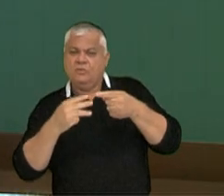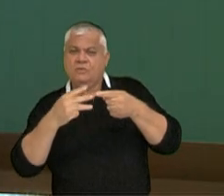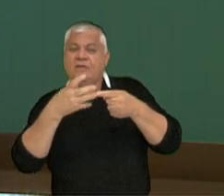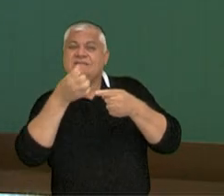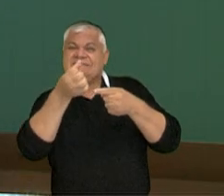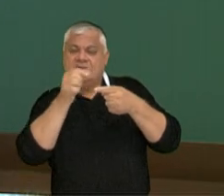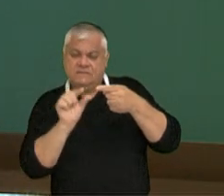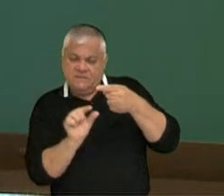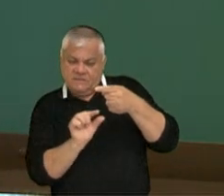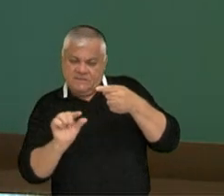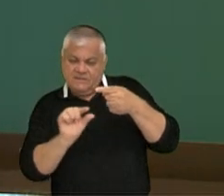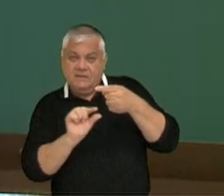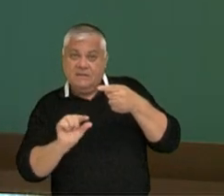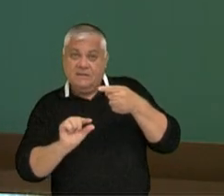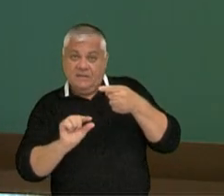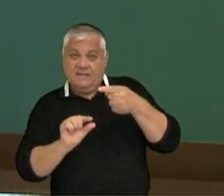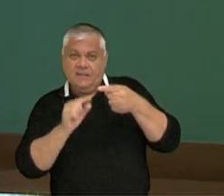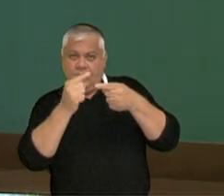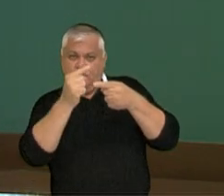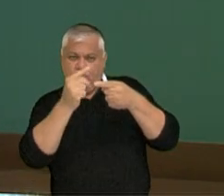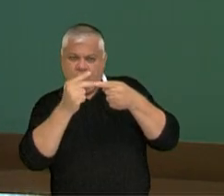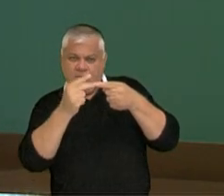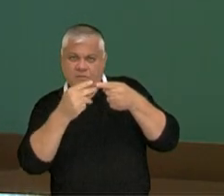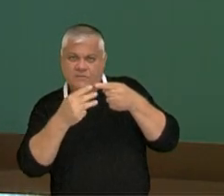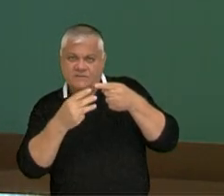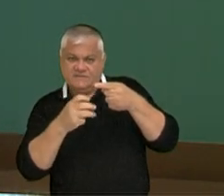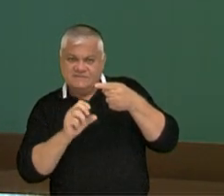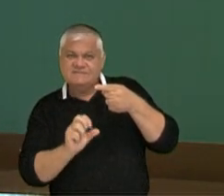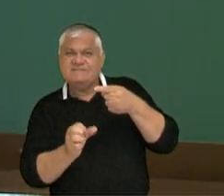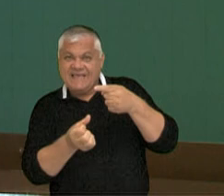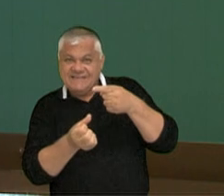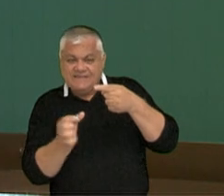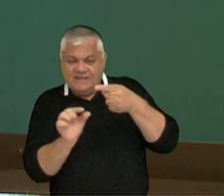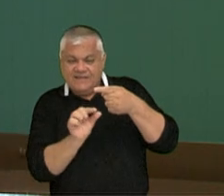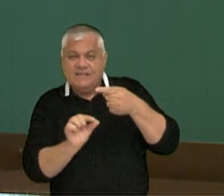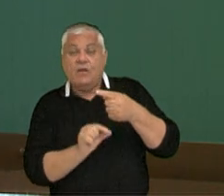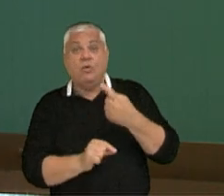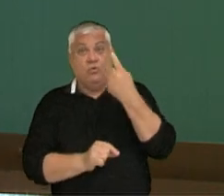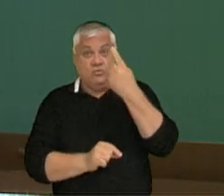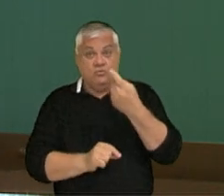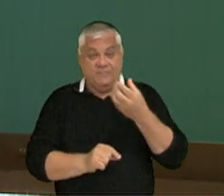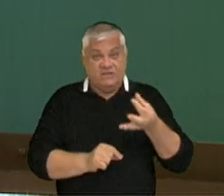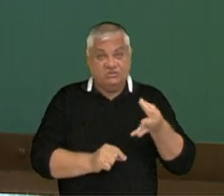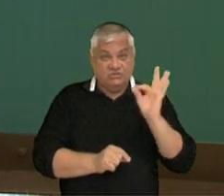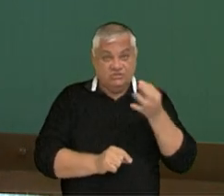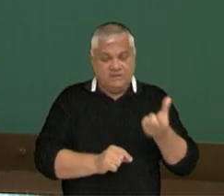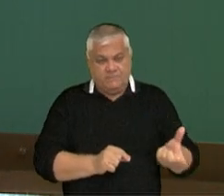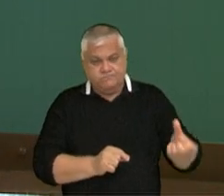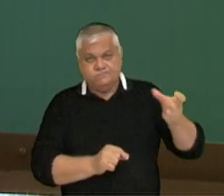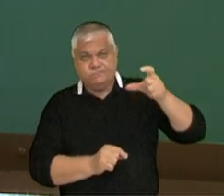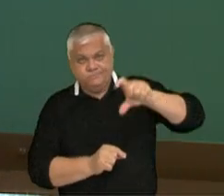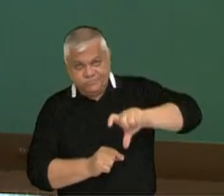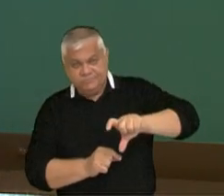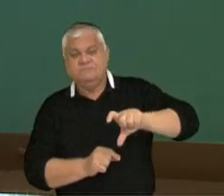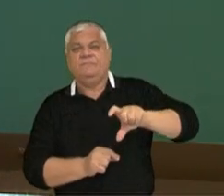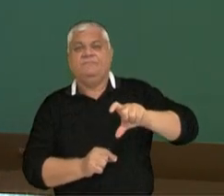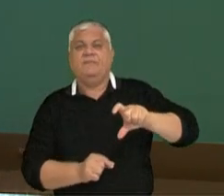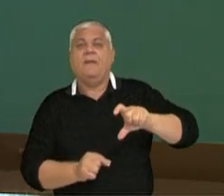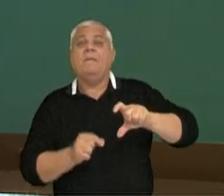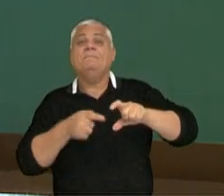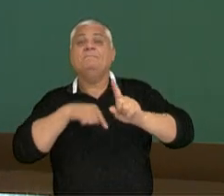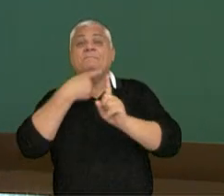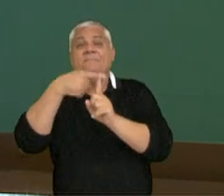ok? Então, significa que a Ana irá utilizar 1 xícara inteira de açúcar